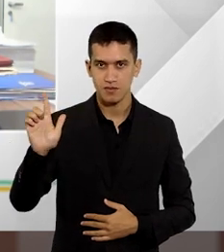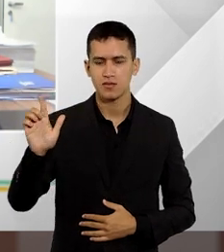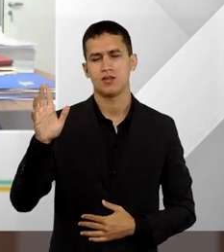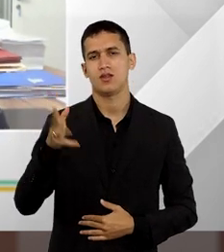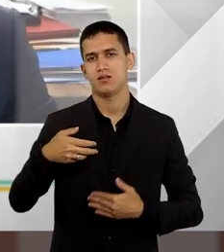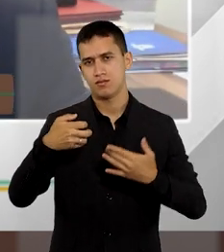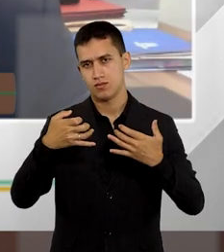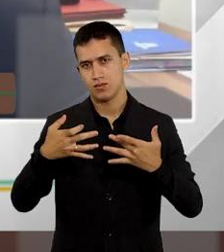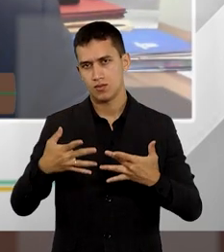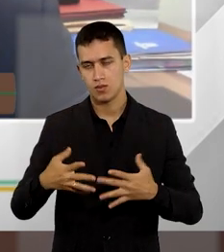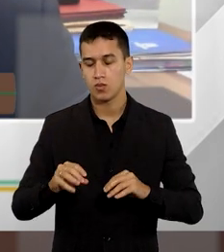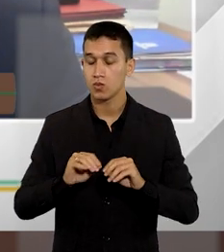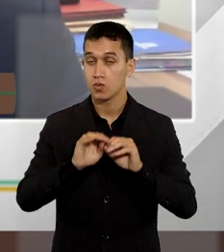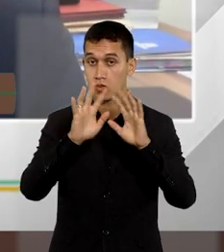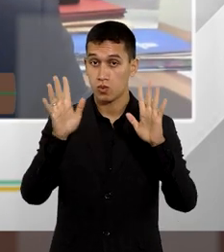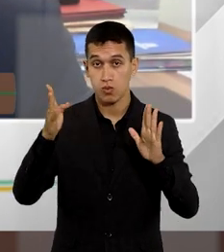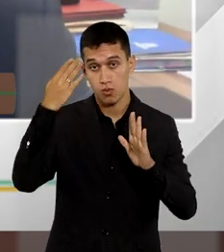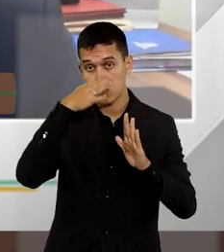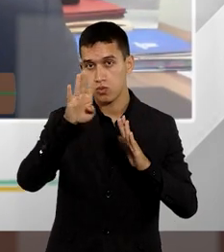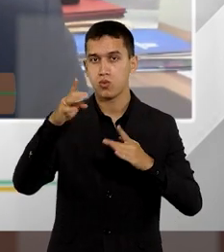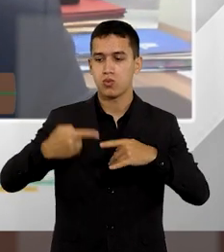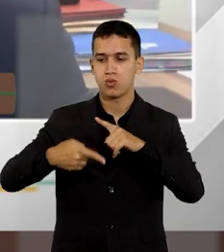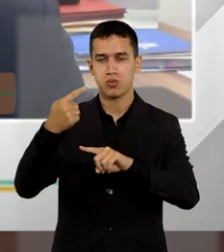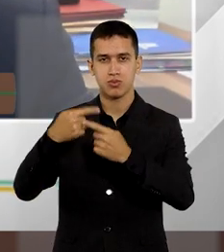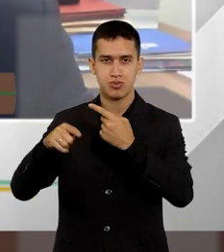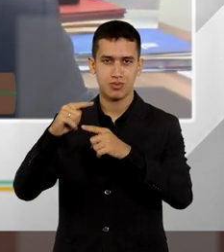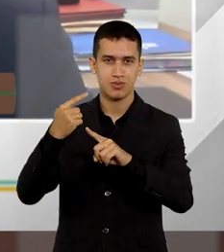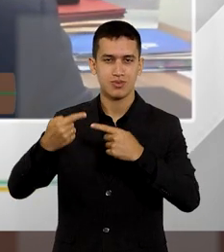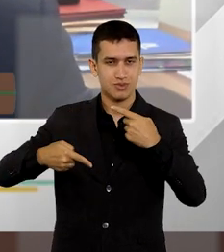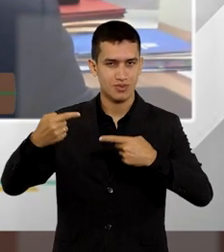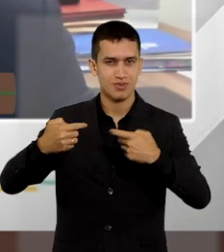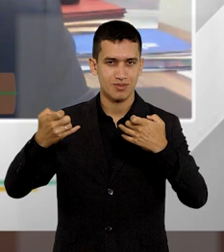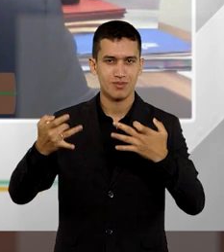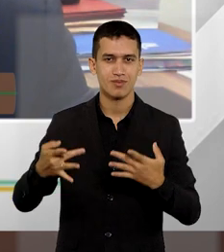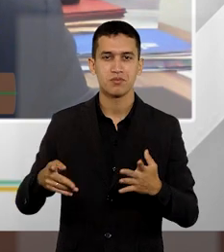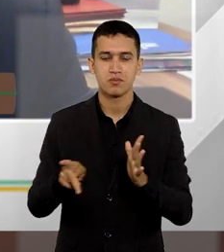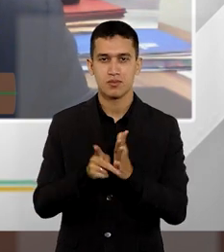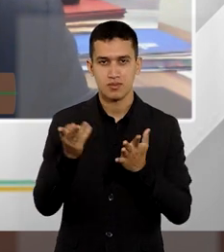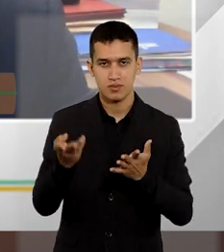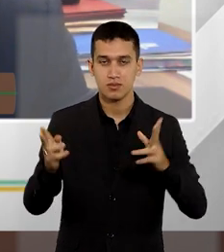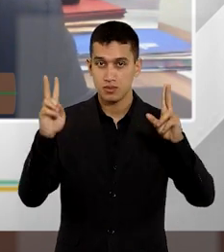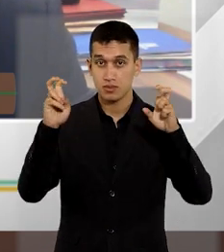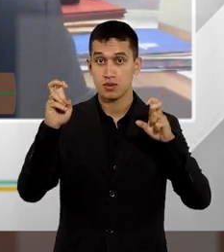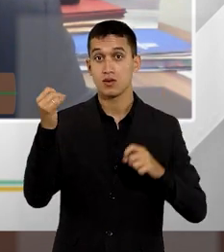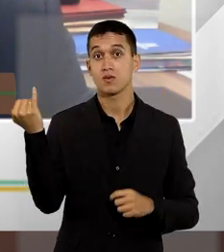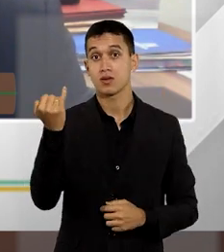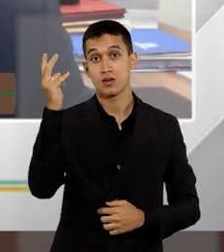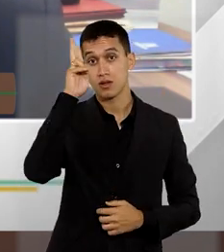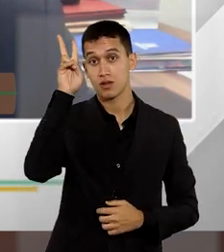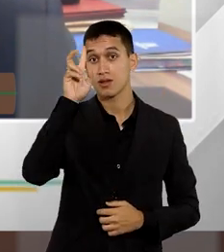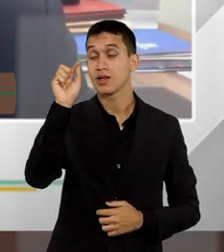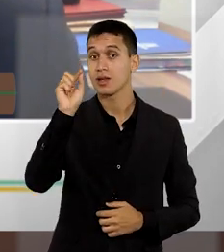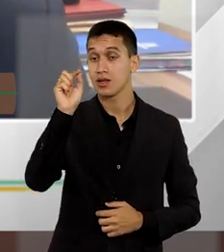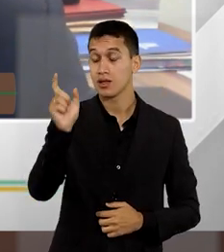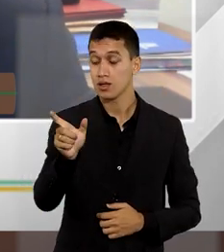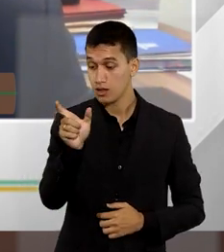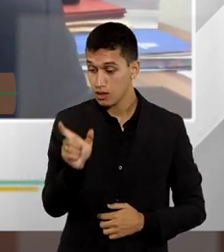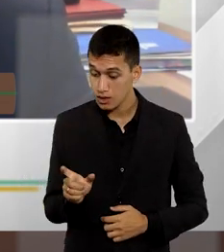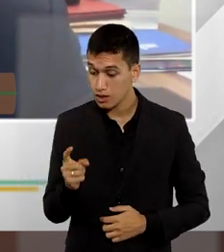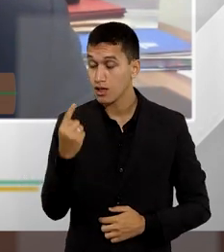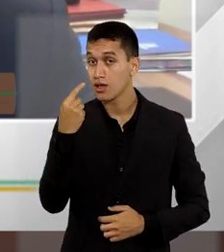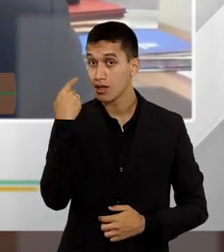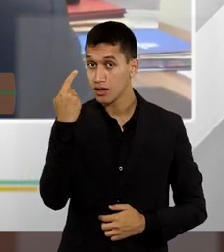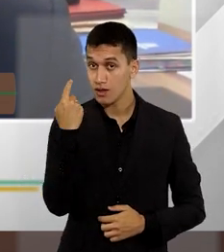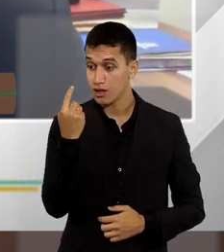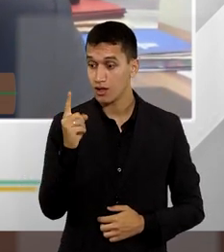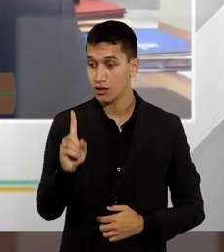muito bem explanou os principais debates hoje sobre o tema, é importante ressaltar que o advogado, segundo a própria Constituição